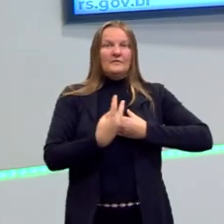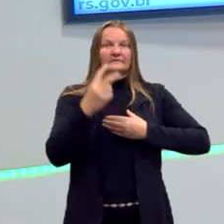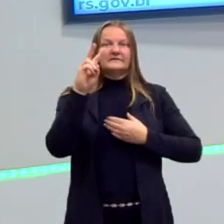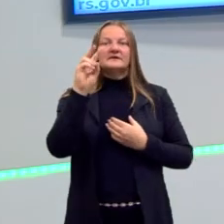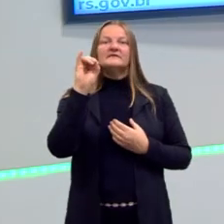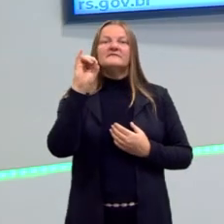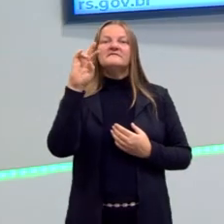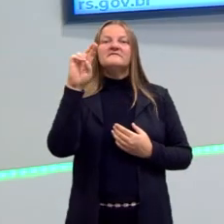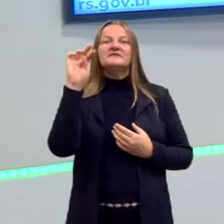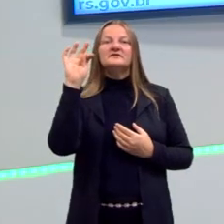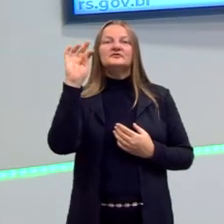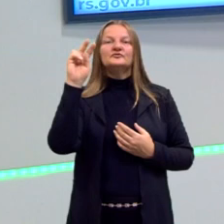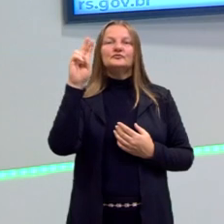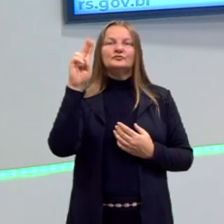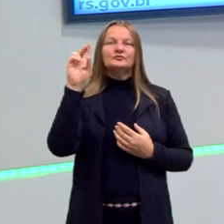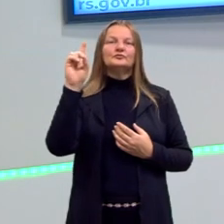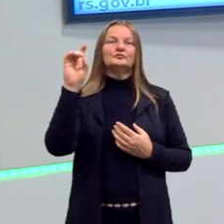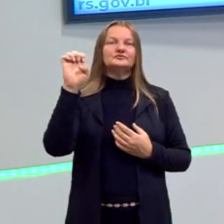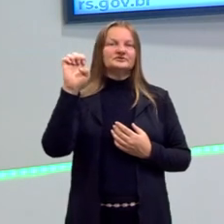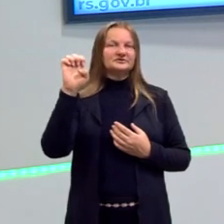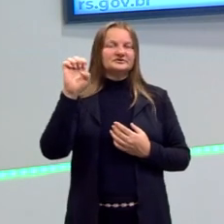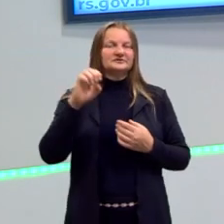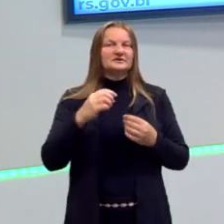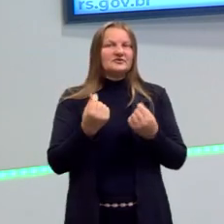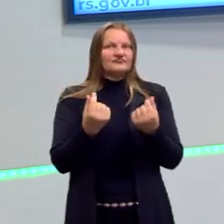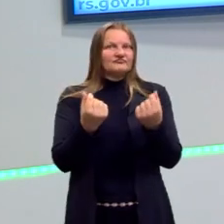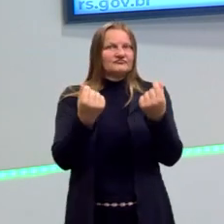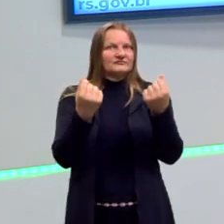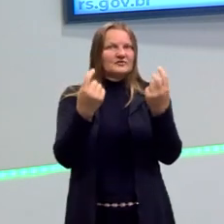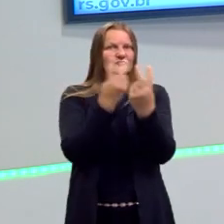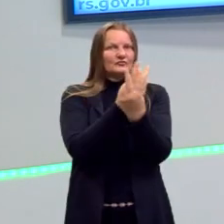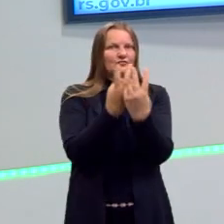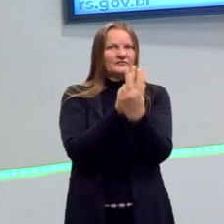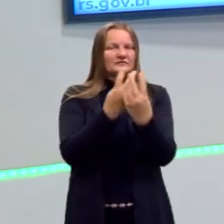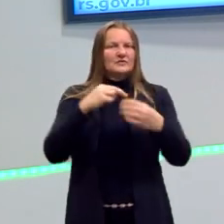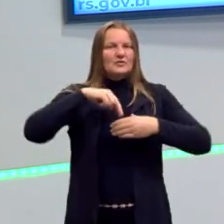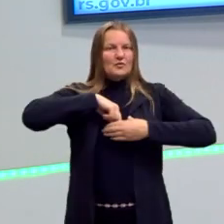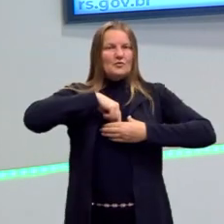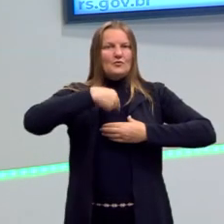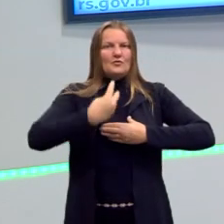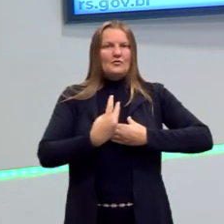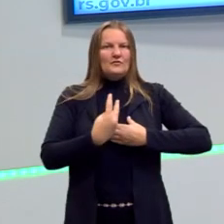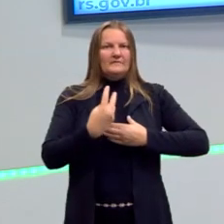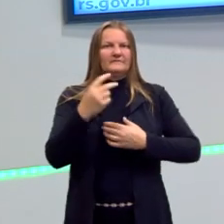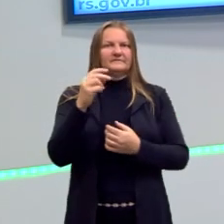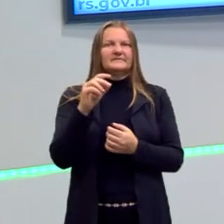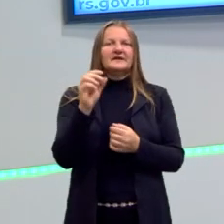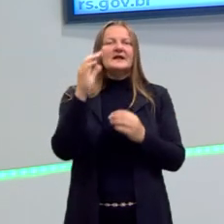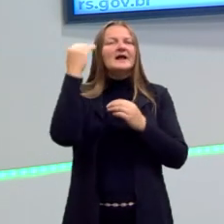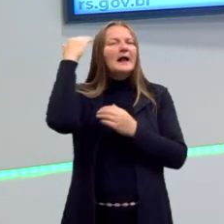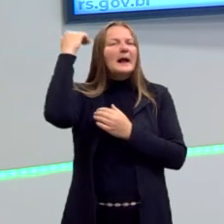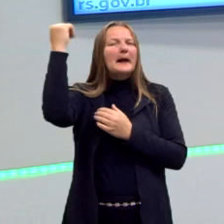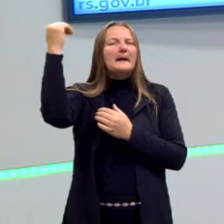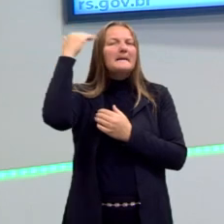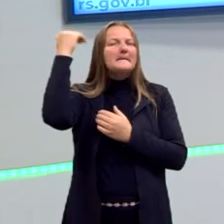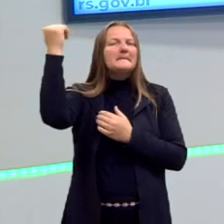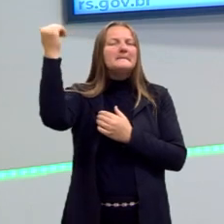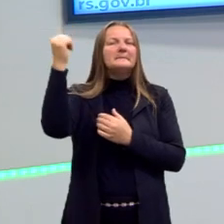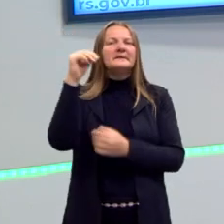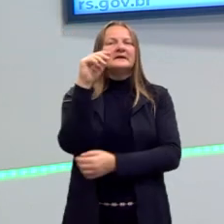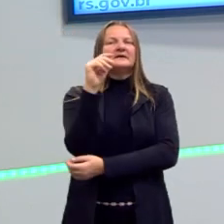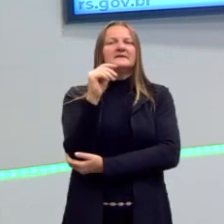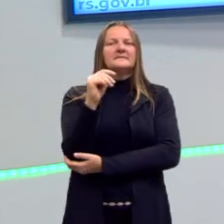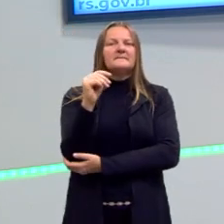os príncipes, orienta o Médici. O que é a virtude? A virtude é a habilidade que o